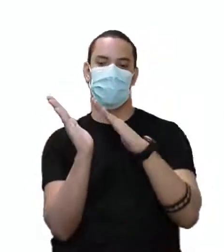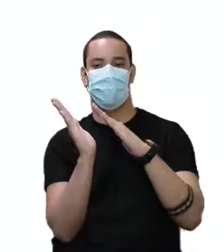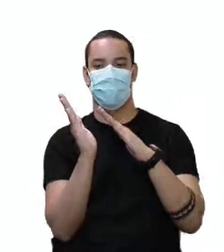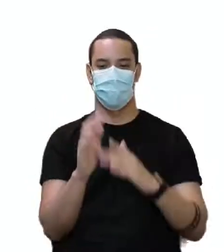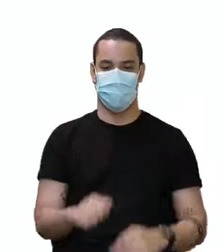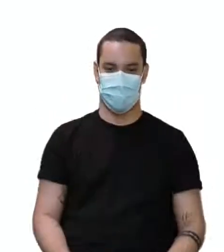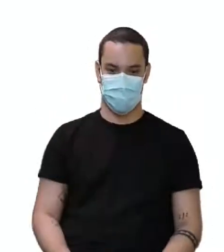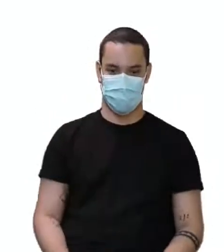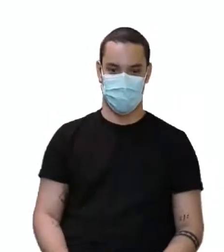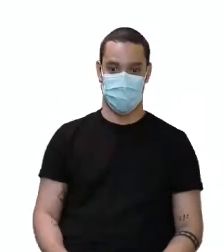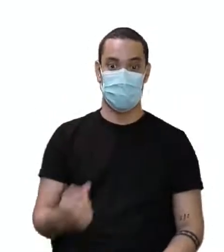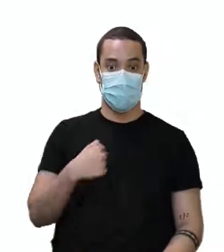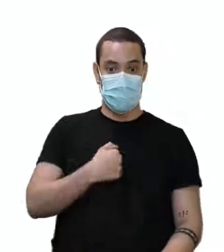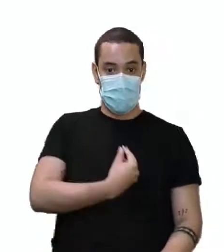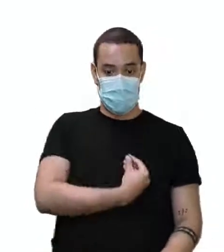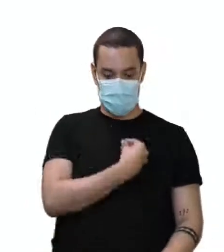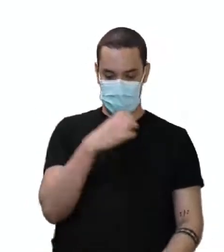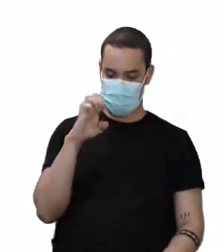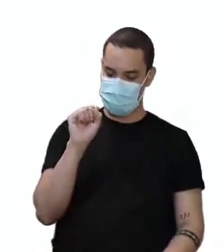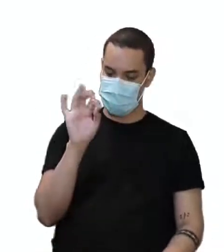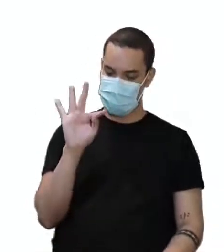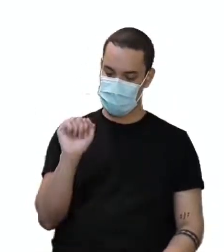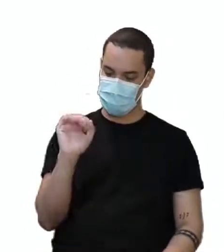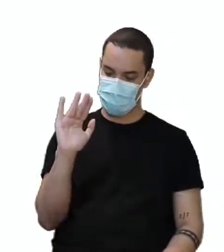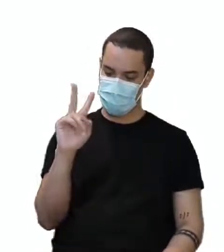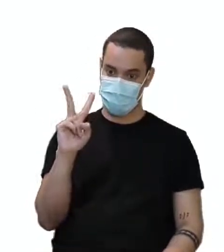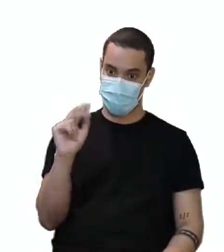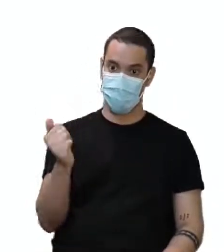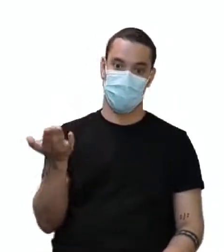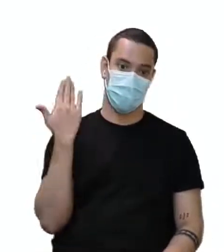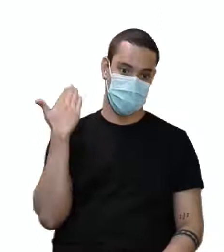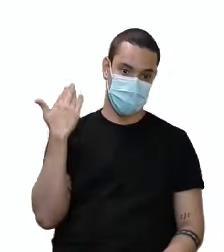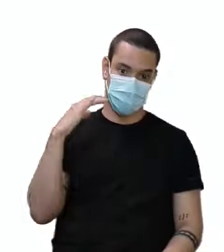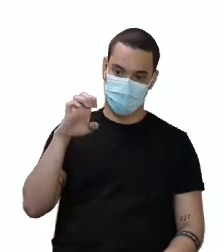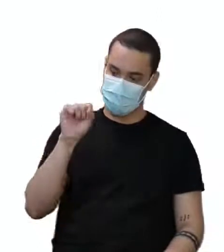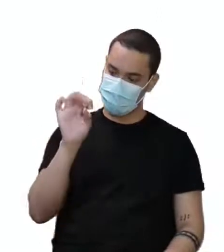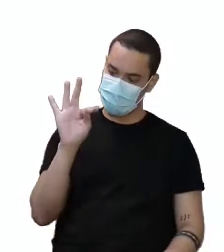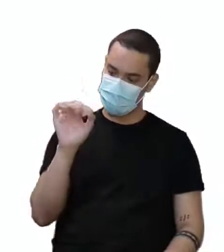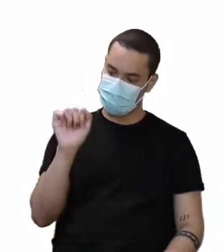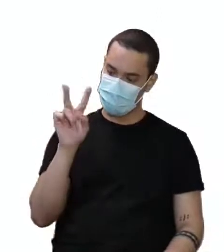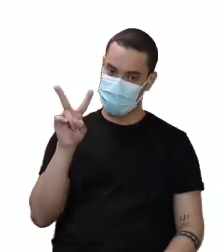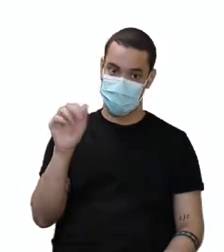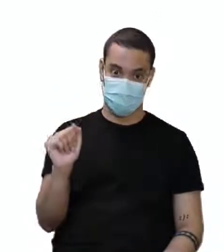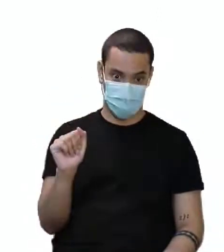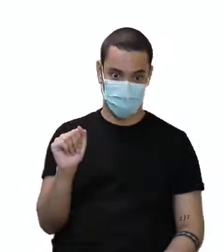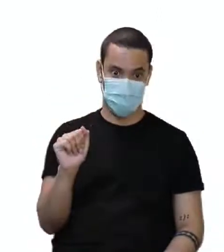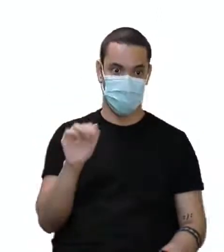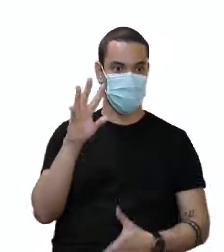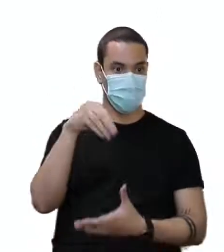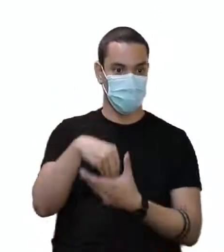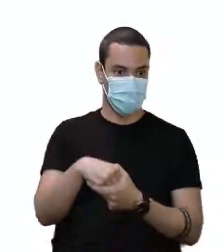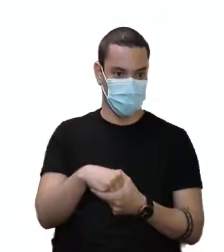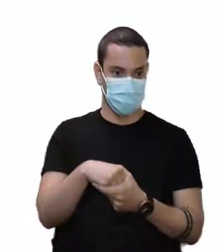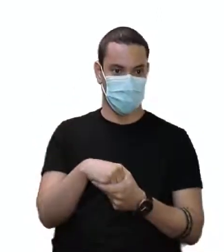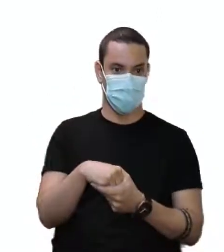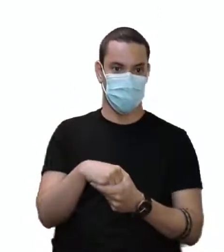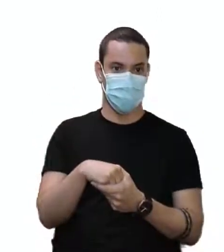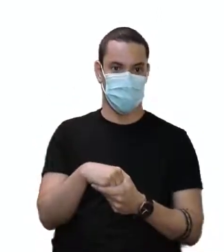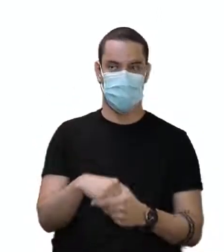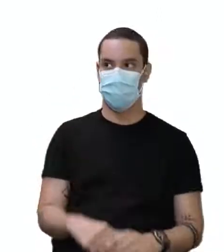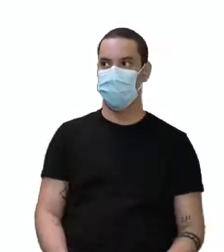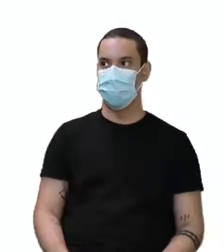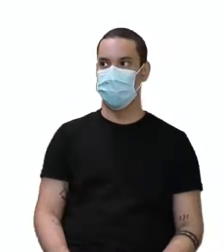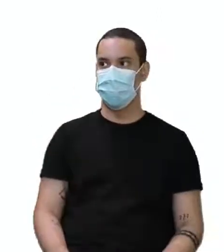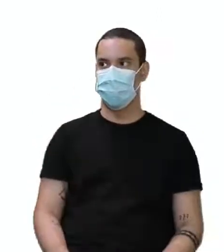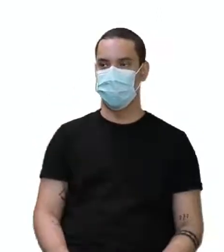I was. Eu estava. Eu estava o quê? Aí você vai colocar o seu verbo. O verbo que é a ação que vai receber o ING. O verbo principal.